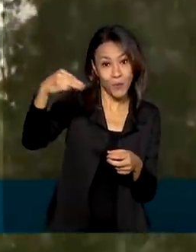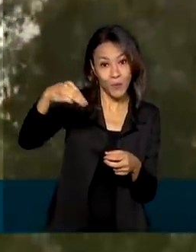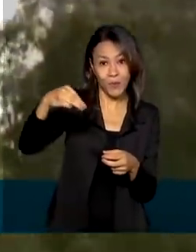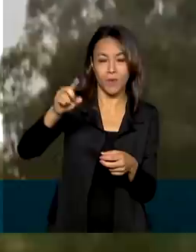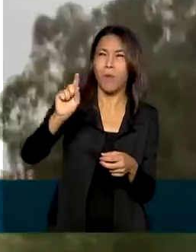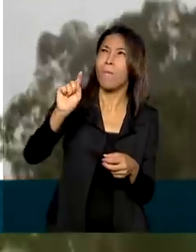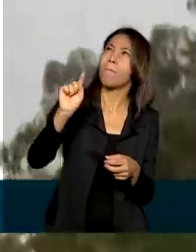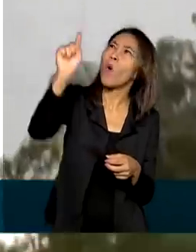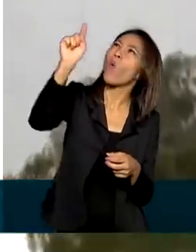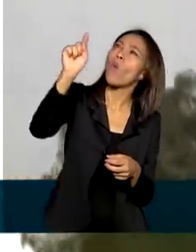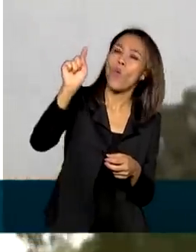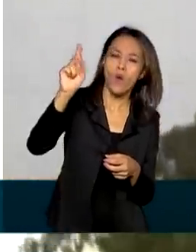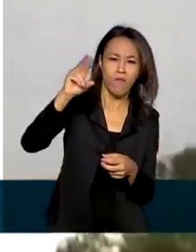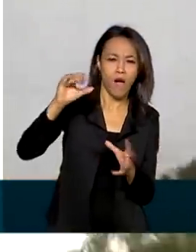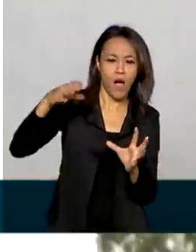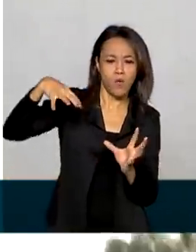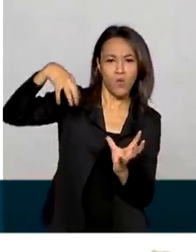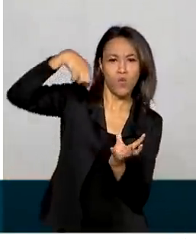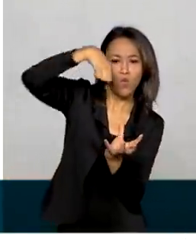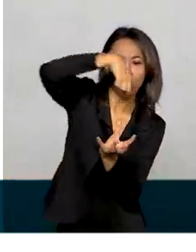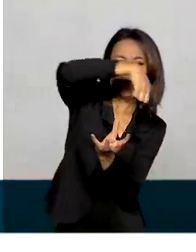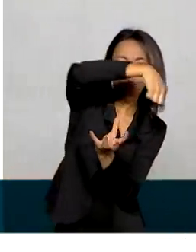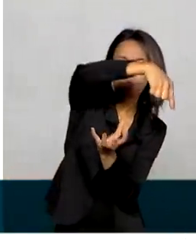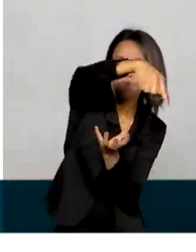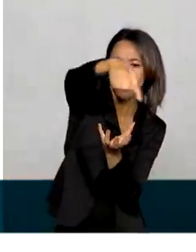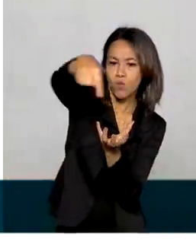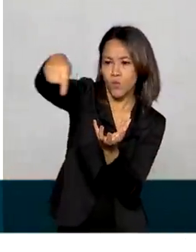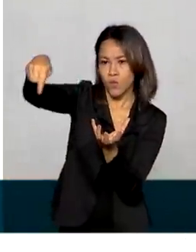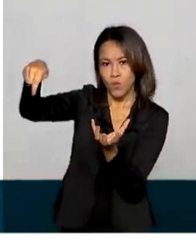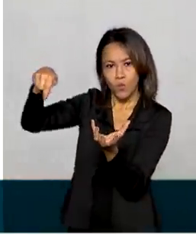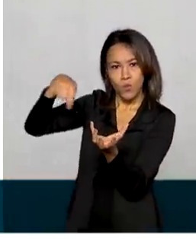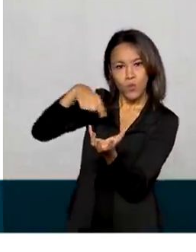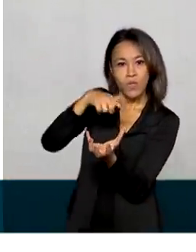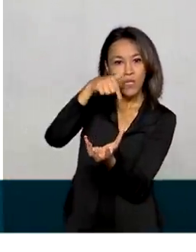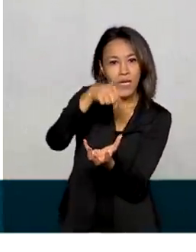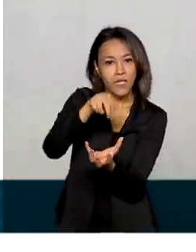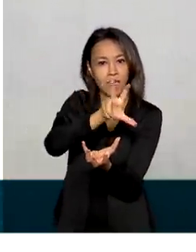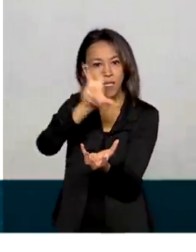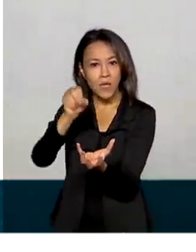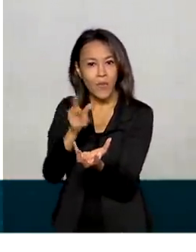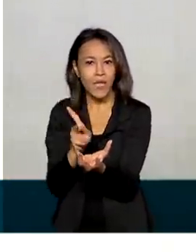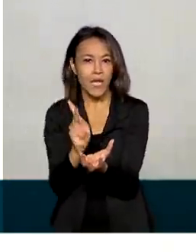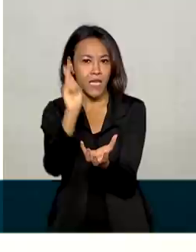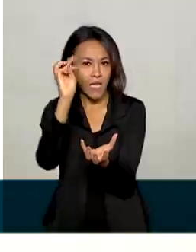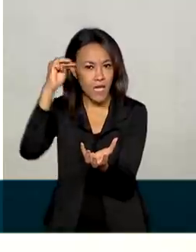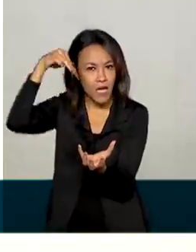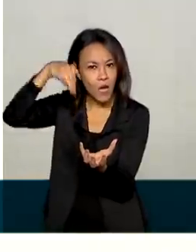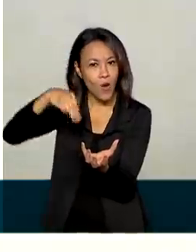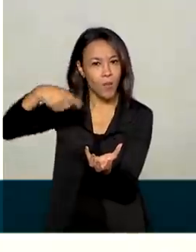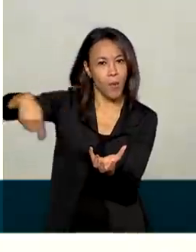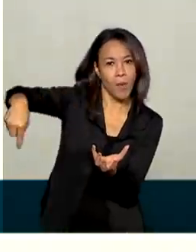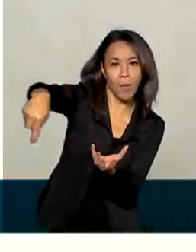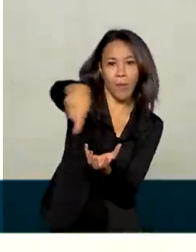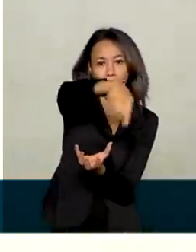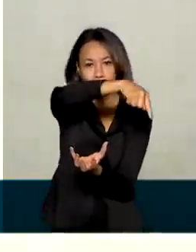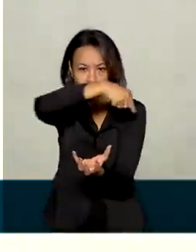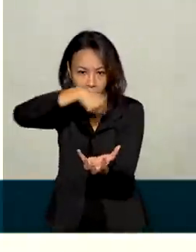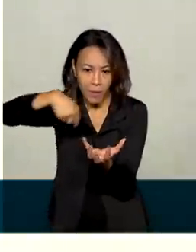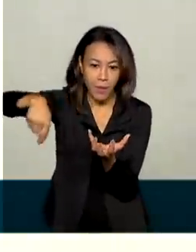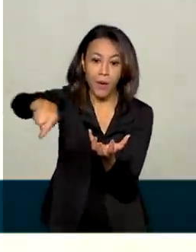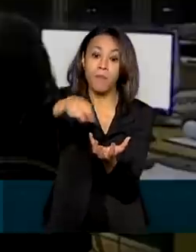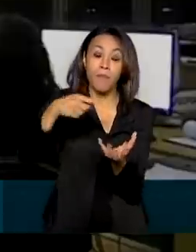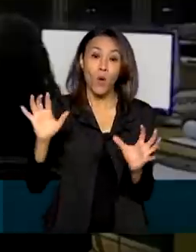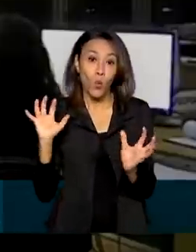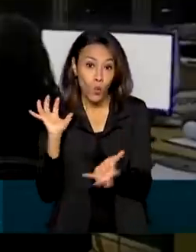Terra. Ele vai girar a uma distância de cerca de 750 quilômetros da superfície do planeta. A equipe do